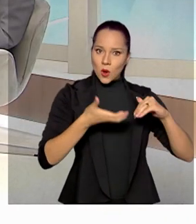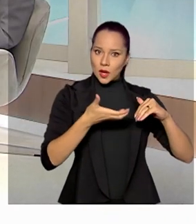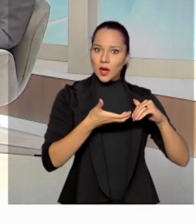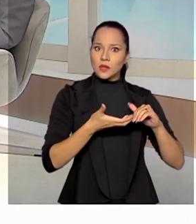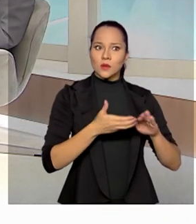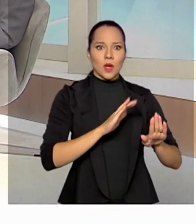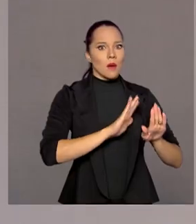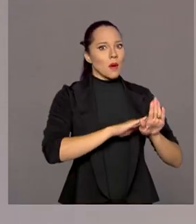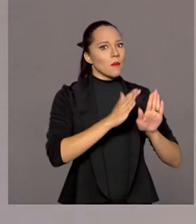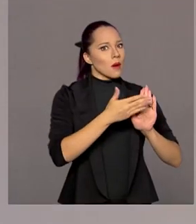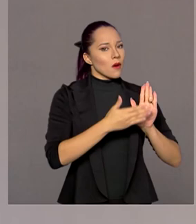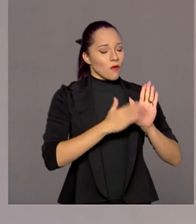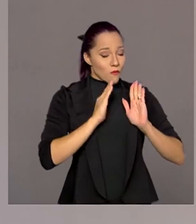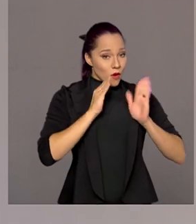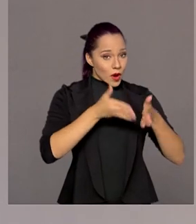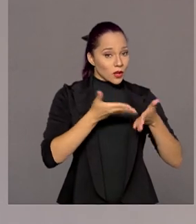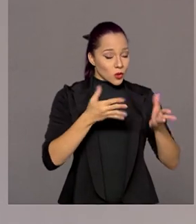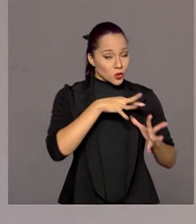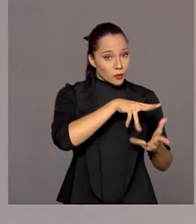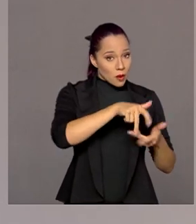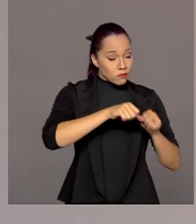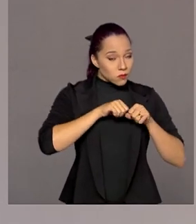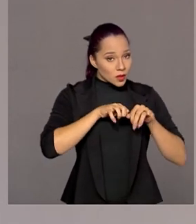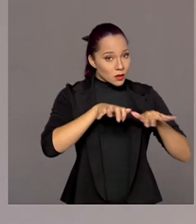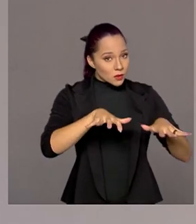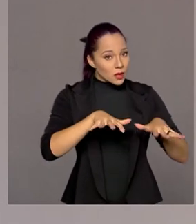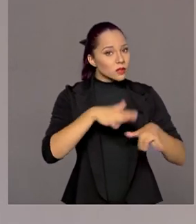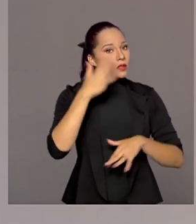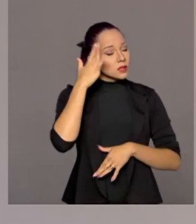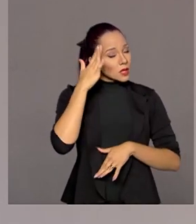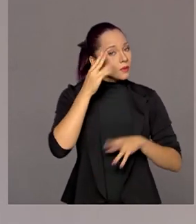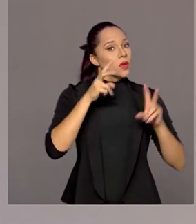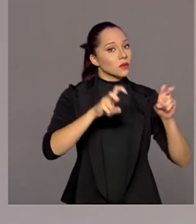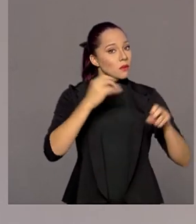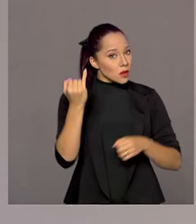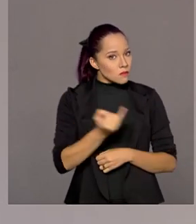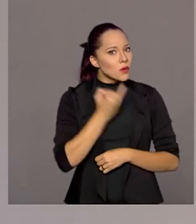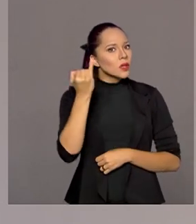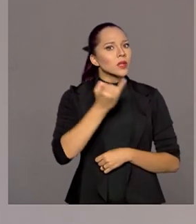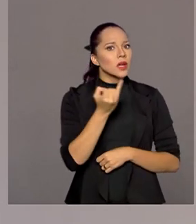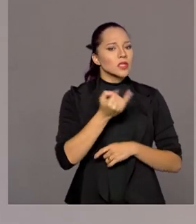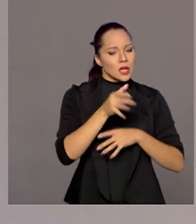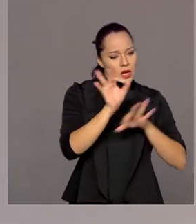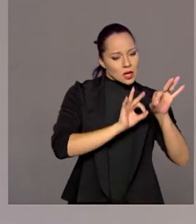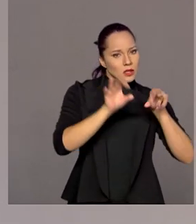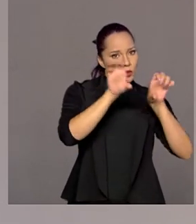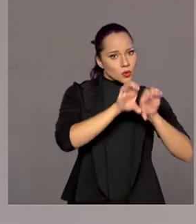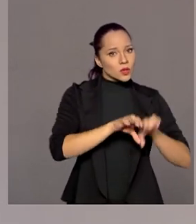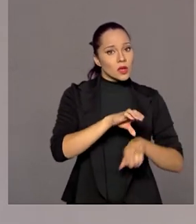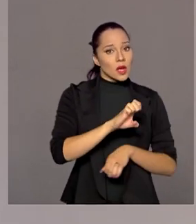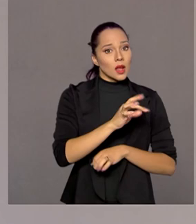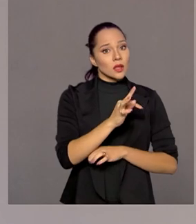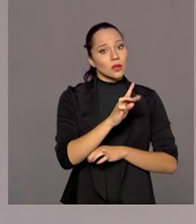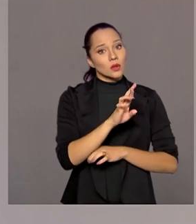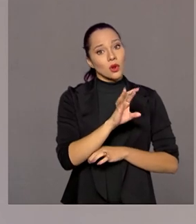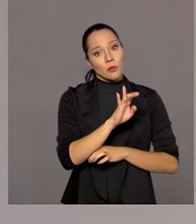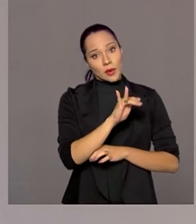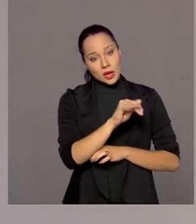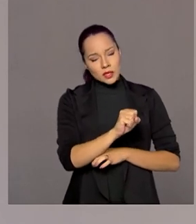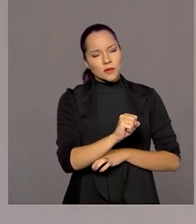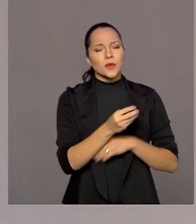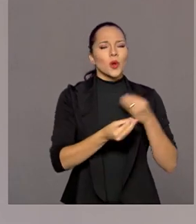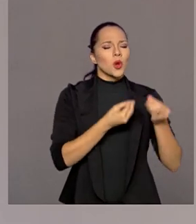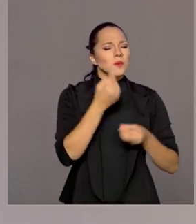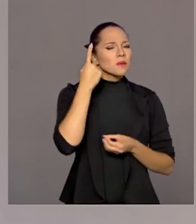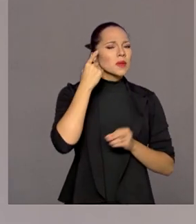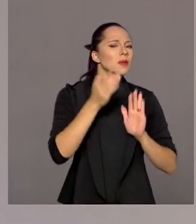pauta muito focada hoje para a pandemia. E a gente sabe que isso é um assunto importante, essa reestruturação da Eletrobras. Como é que o senhor imagina que